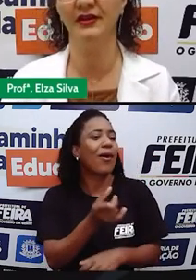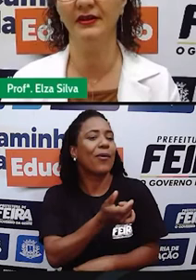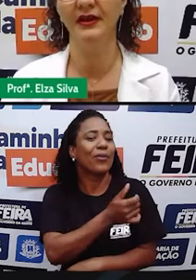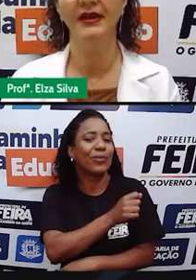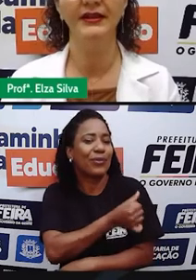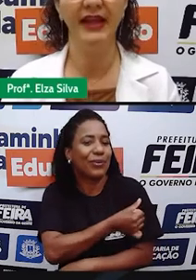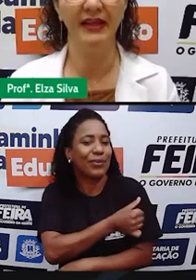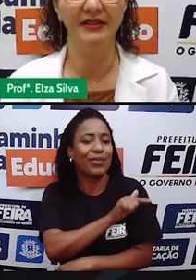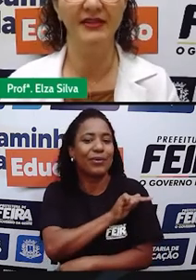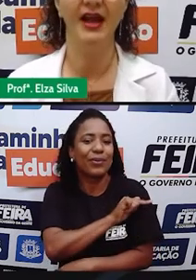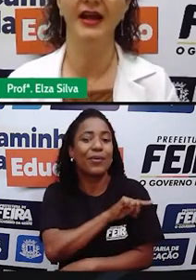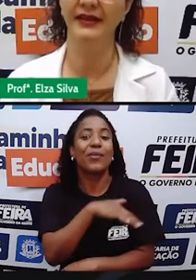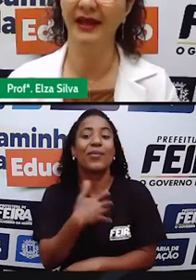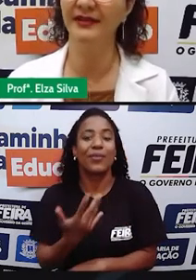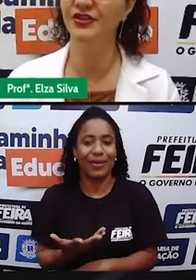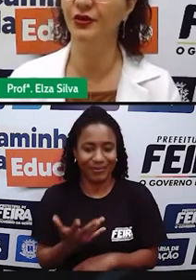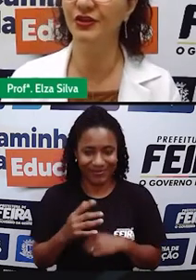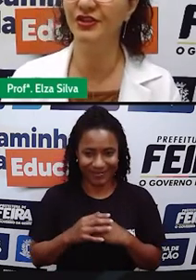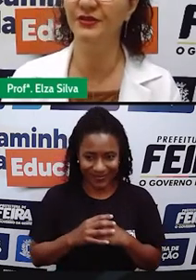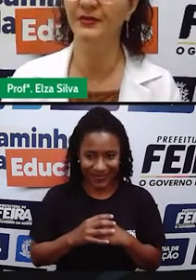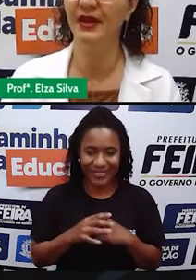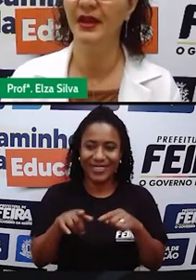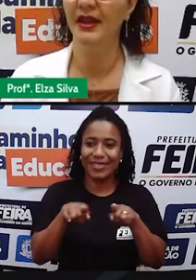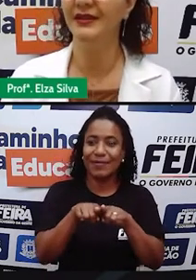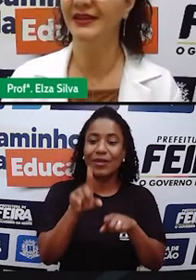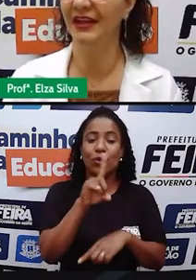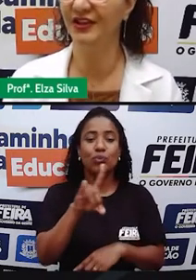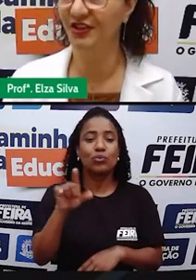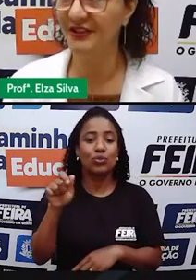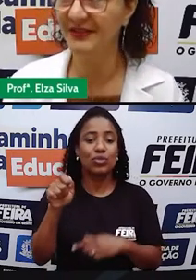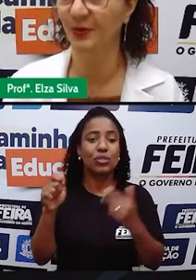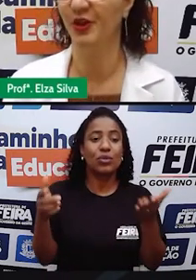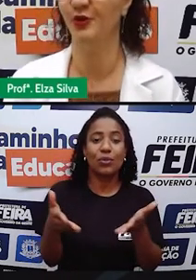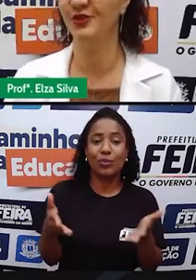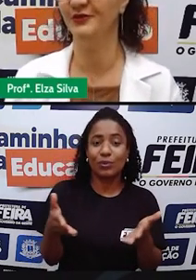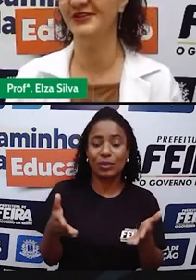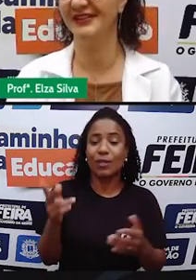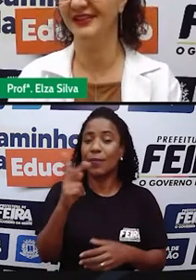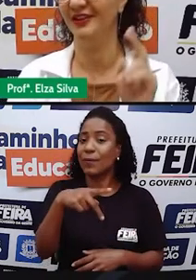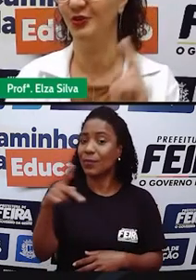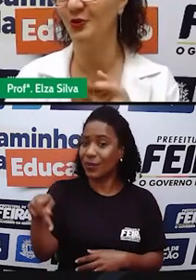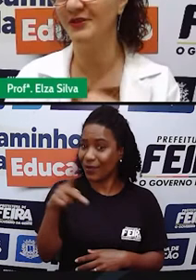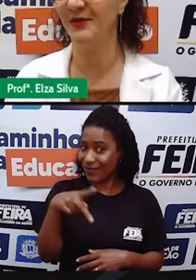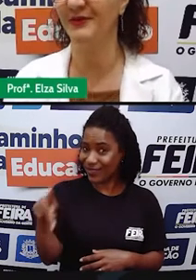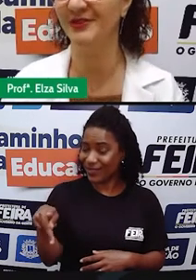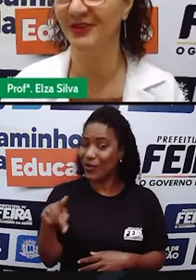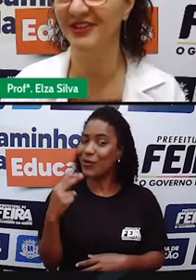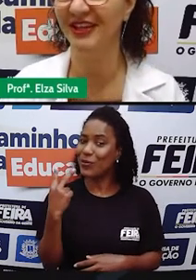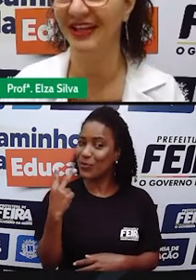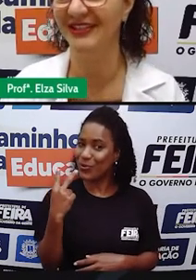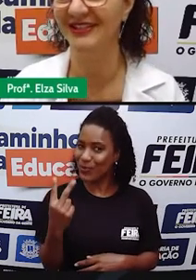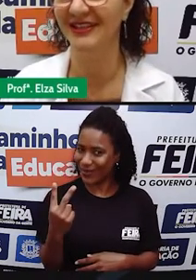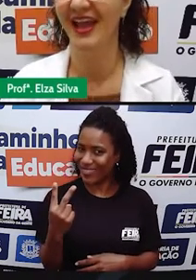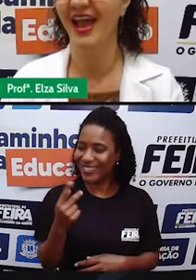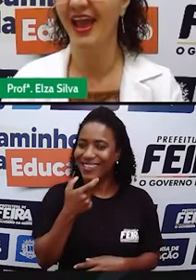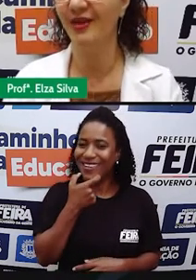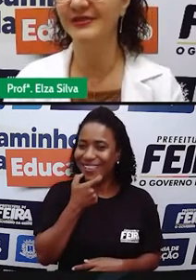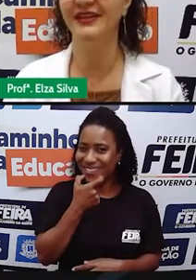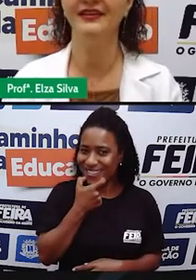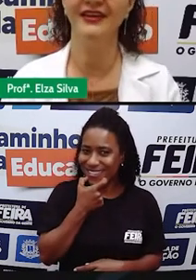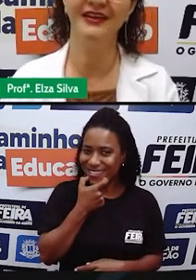estuda. Date, a data de hoje. E teachers, porque hoje vocês têm duas professoras de inglês.